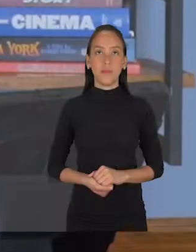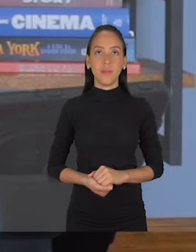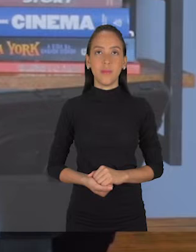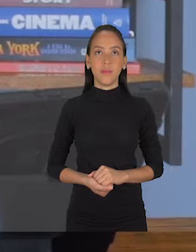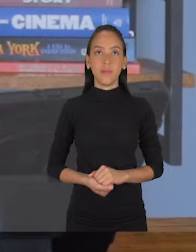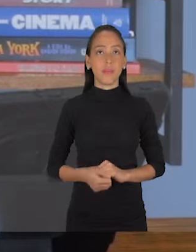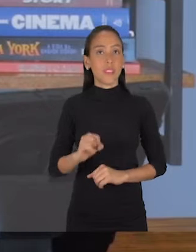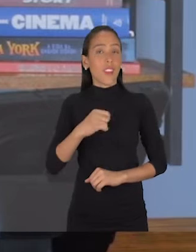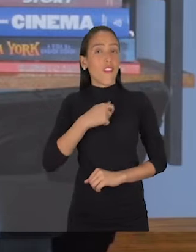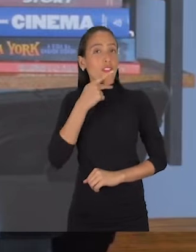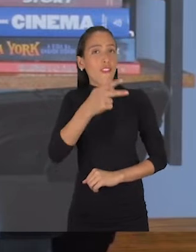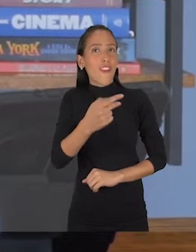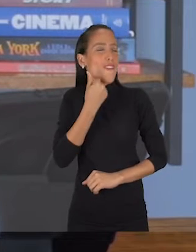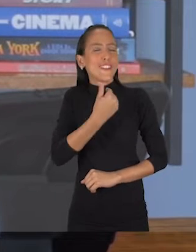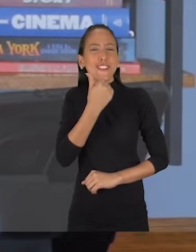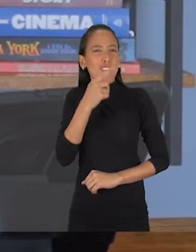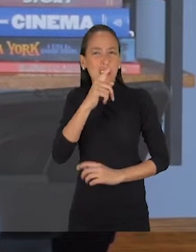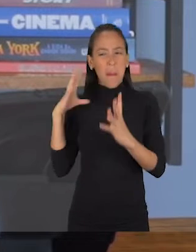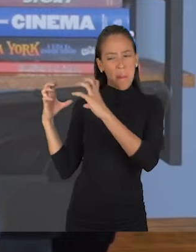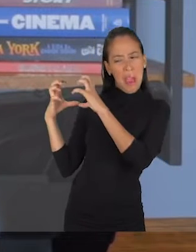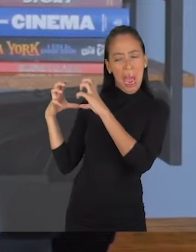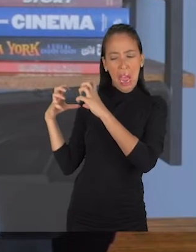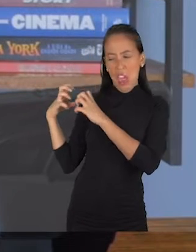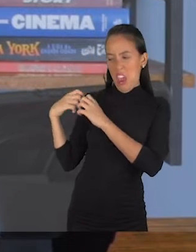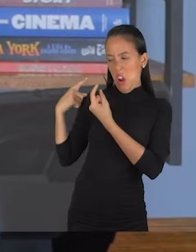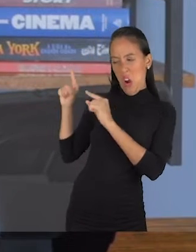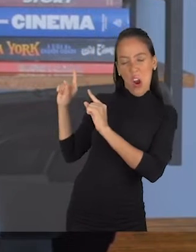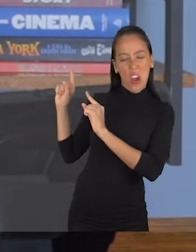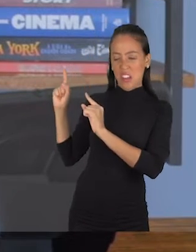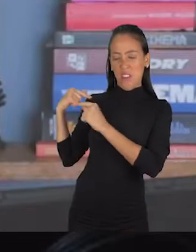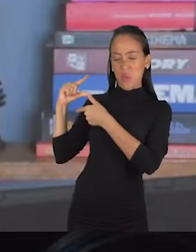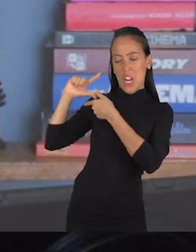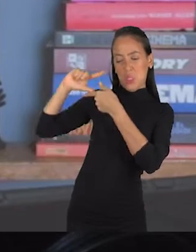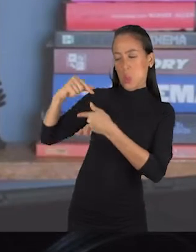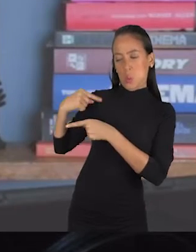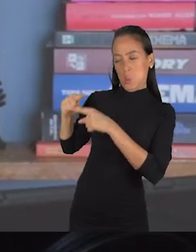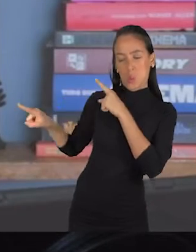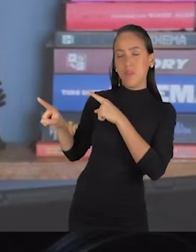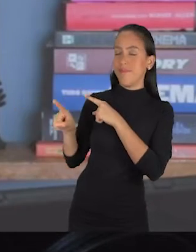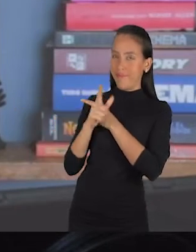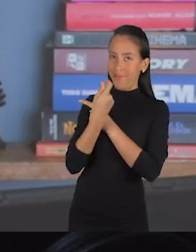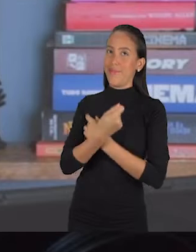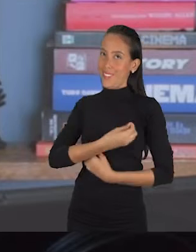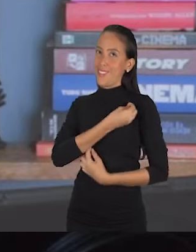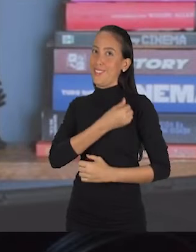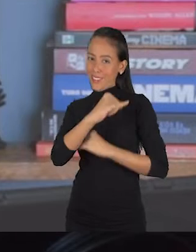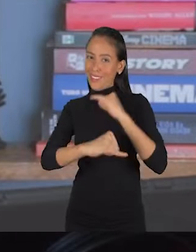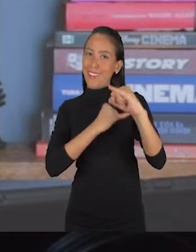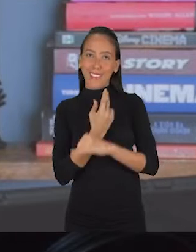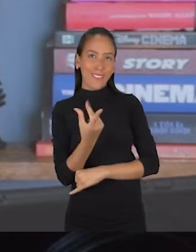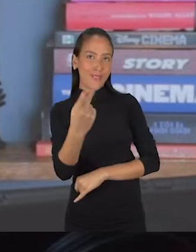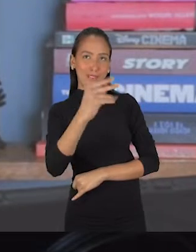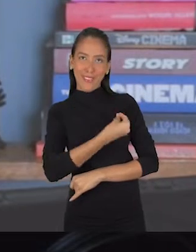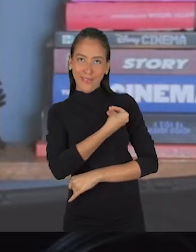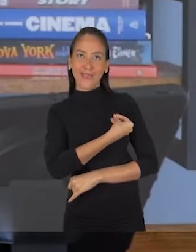E se eu te disser que não adianta brigar, lutar contra, falar que é tradicional? Você vai ter que conviver com a internet para o